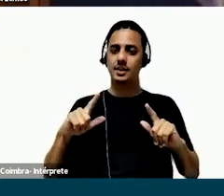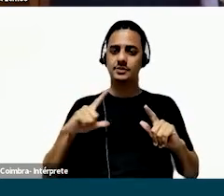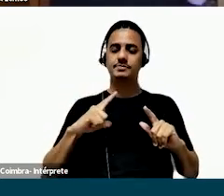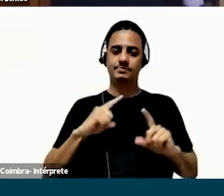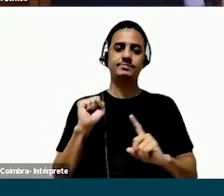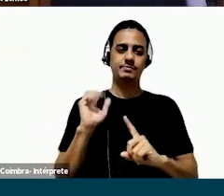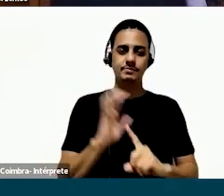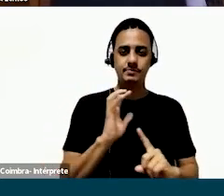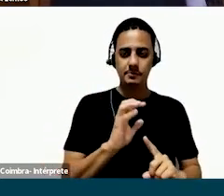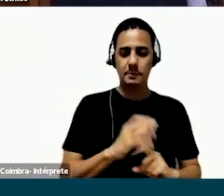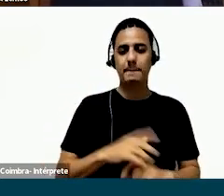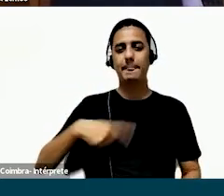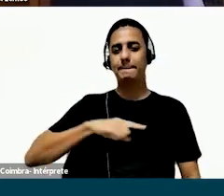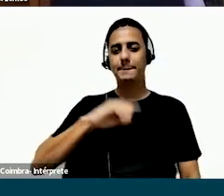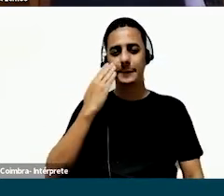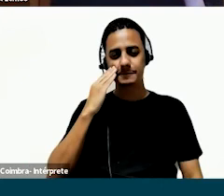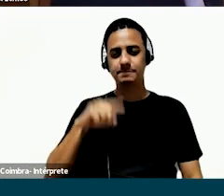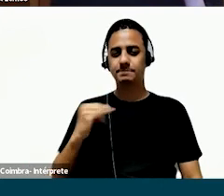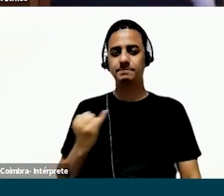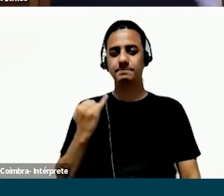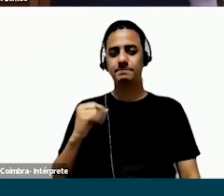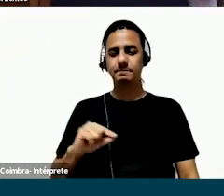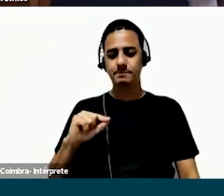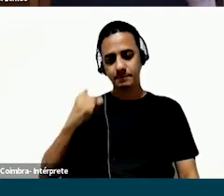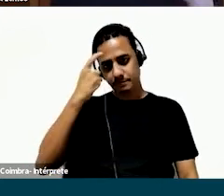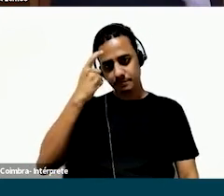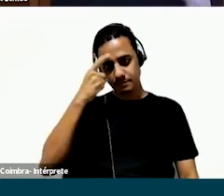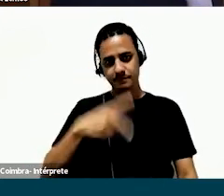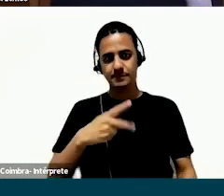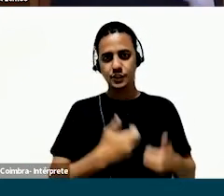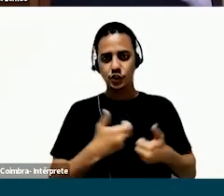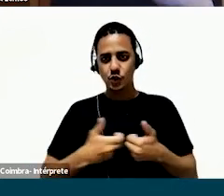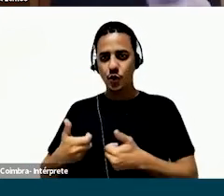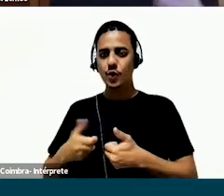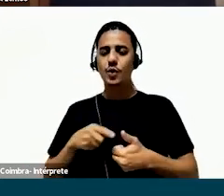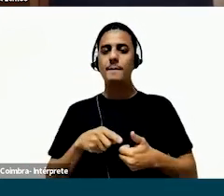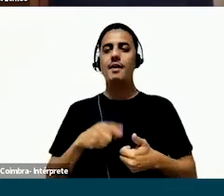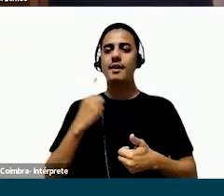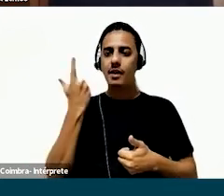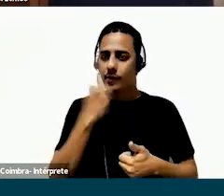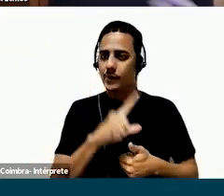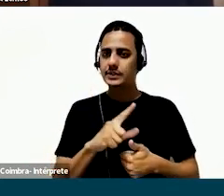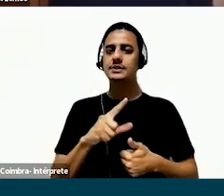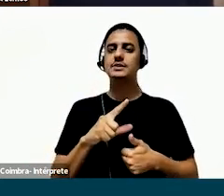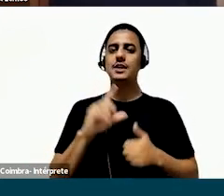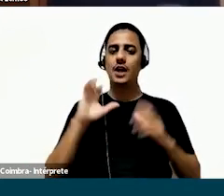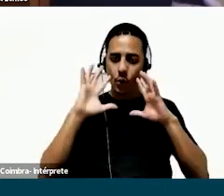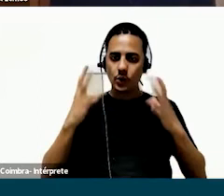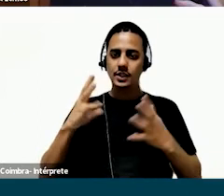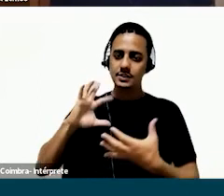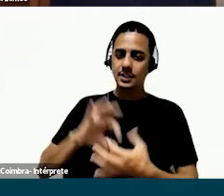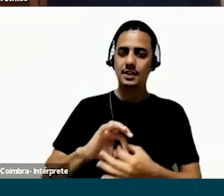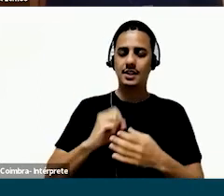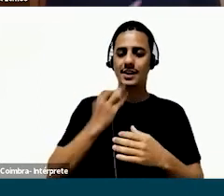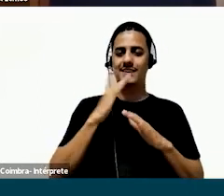adulto estranho ali que poderia interferir. Então, o que a gente entendeu que era muito importante era pensar esse jogo para ele ser literalmente, para ele